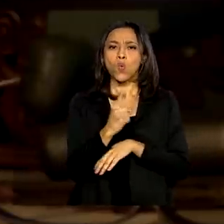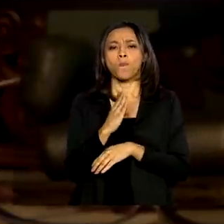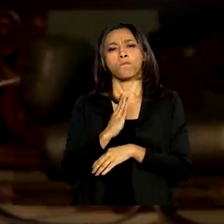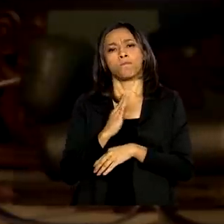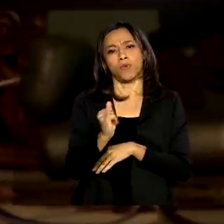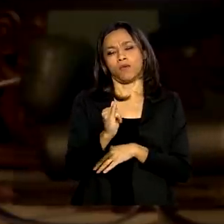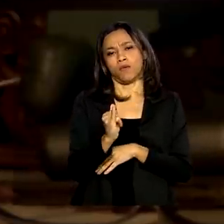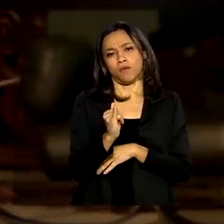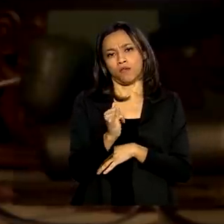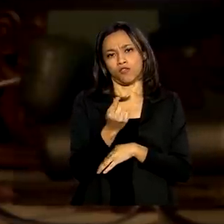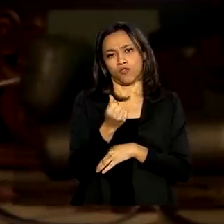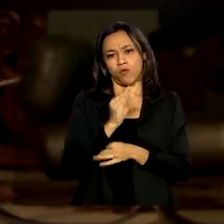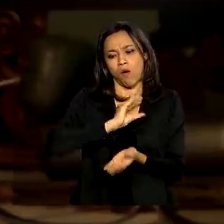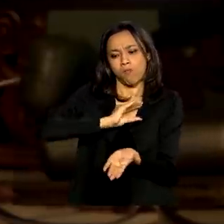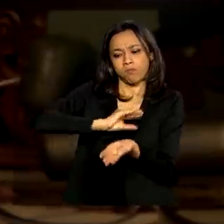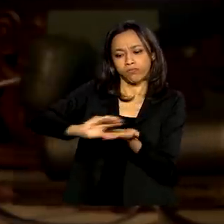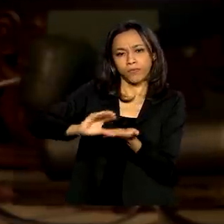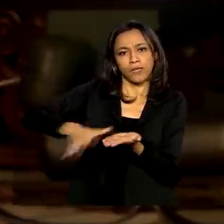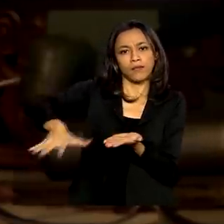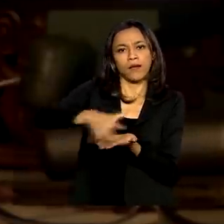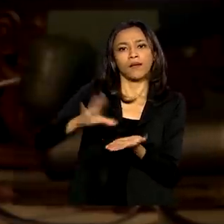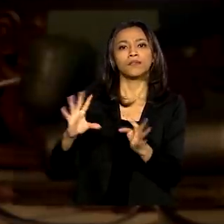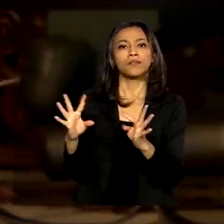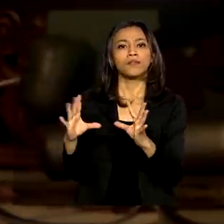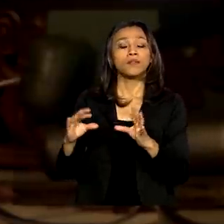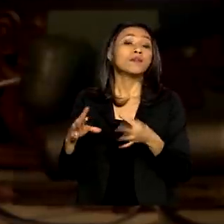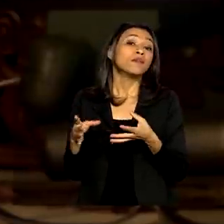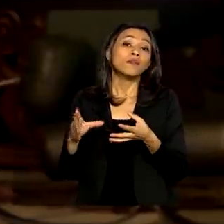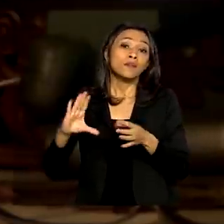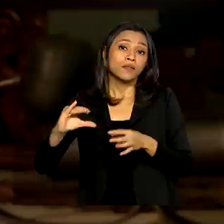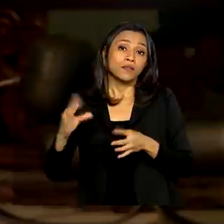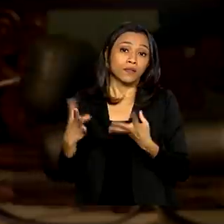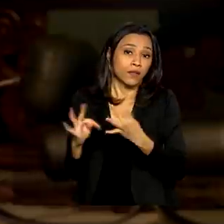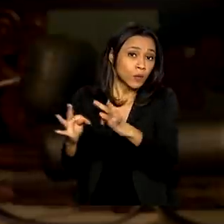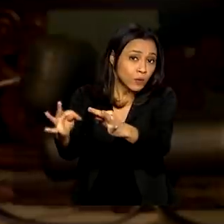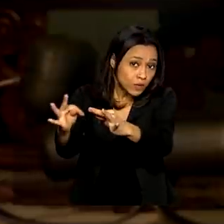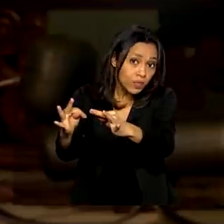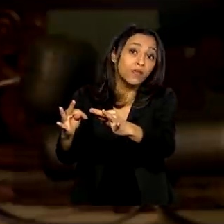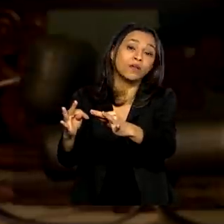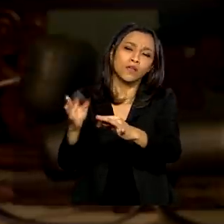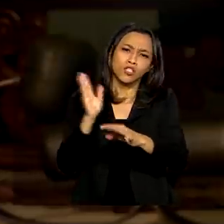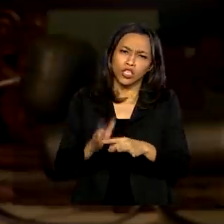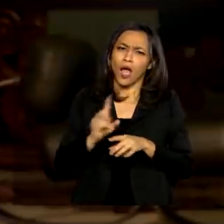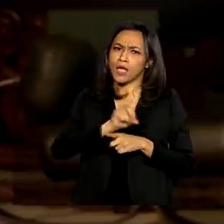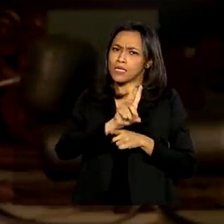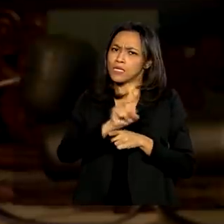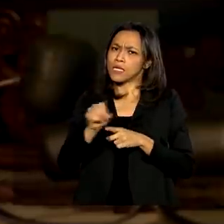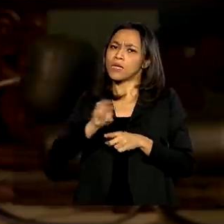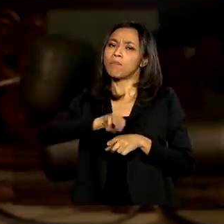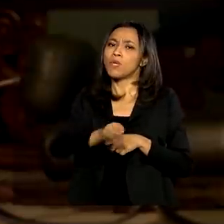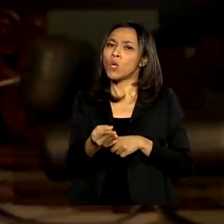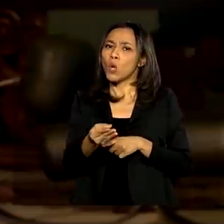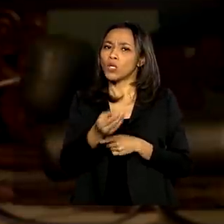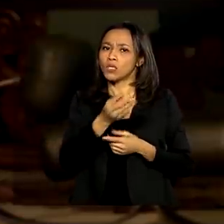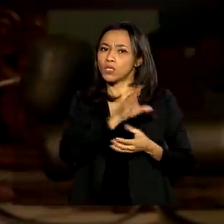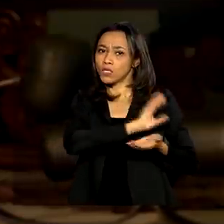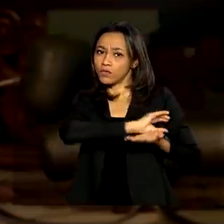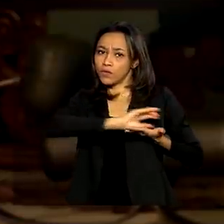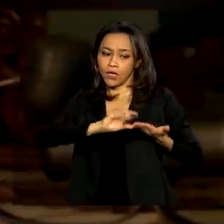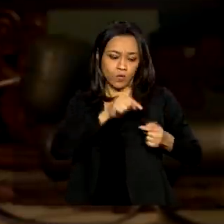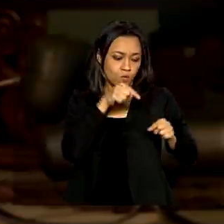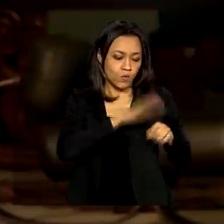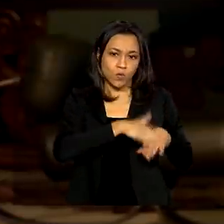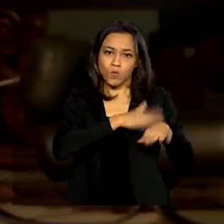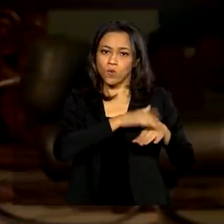investidos em ciência, tecnologia e inovações. Isso foi distribuído inicialmente, 100 milhões que vieram do Fundo Nacional de